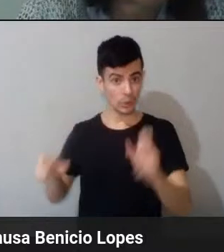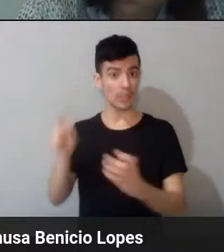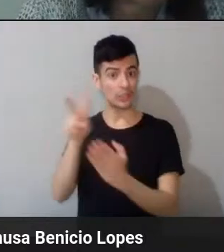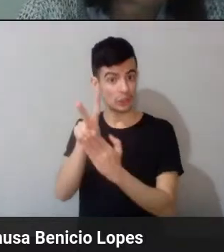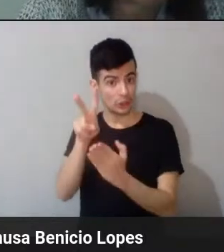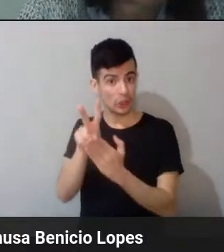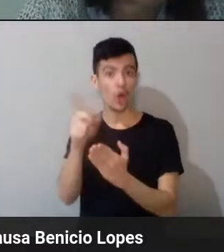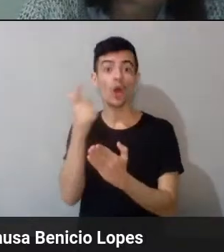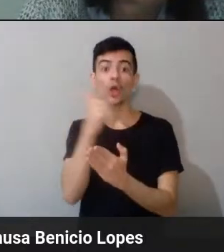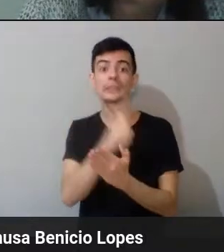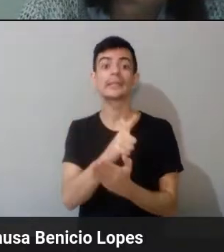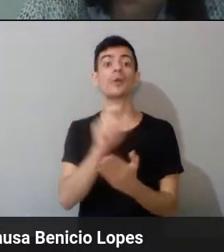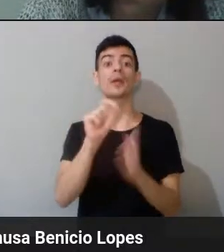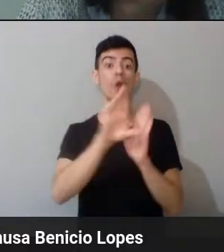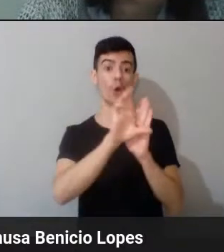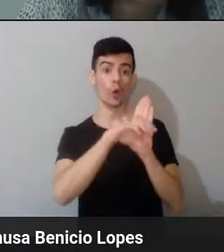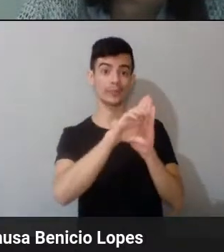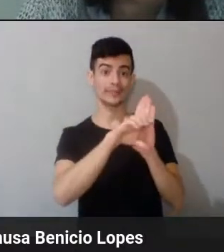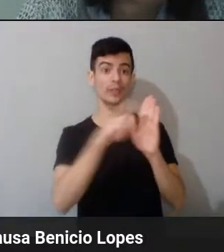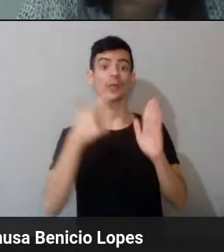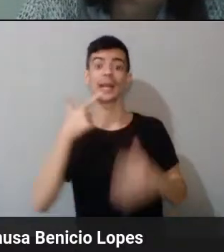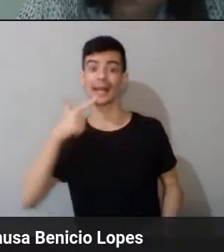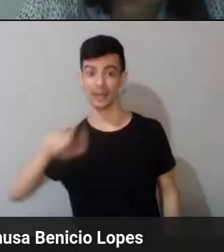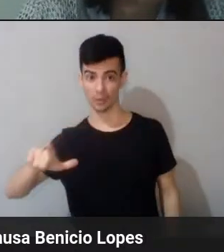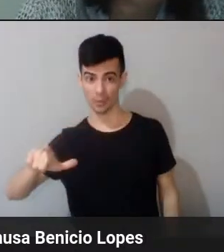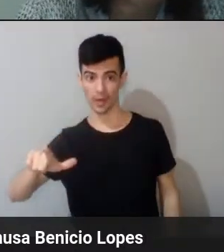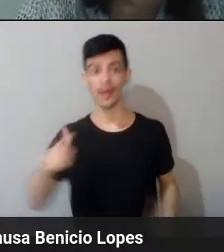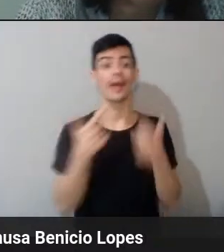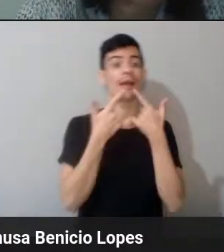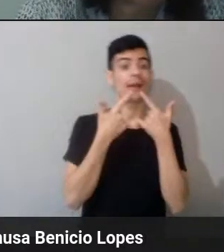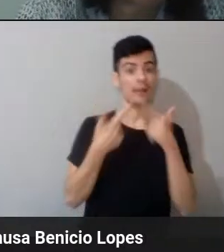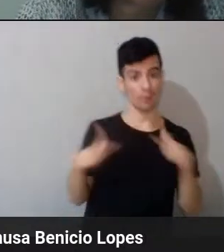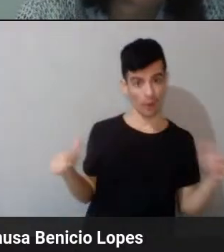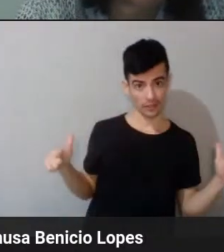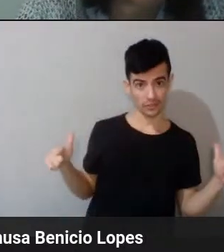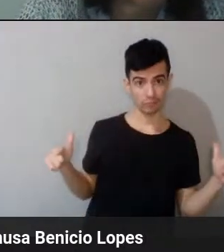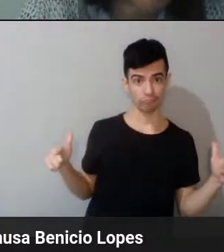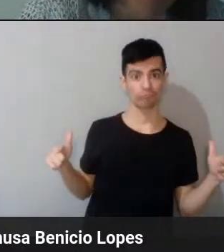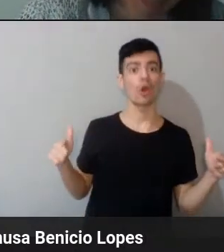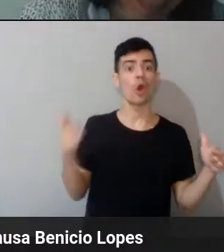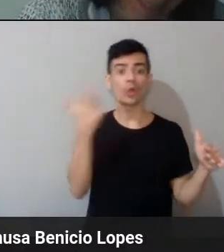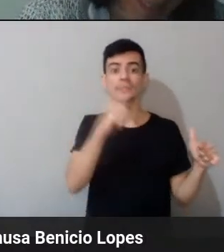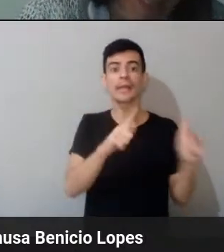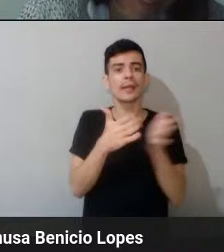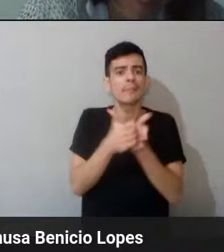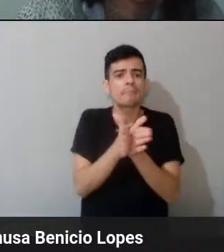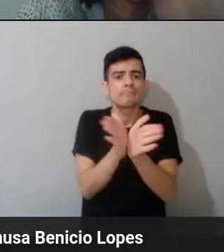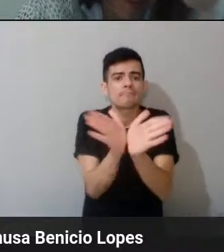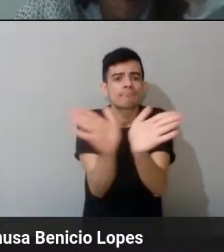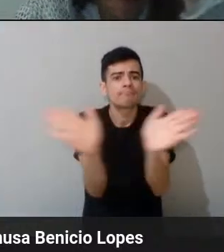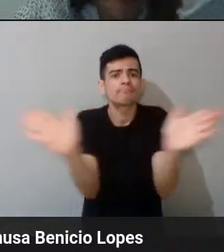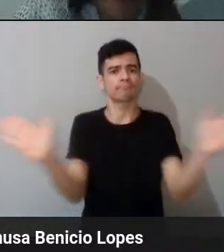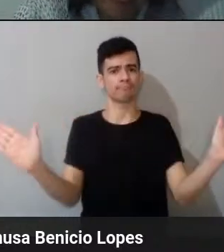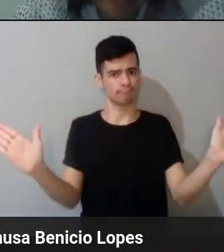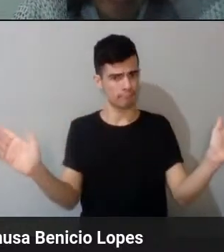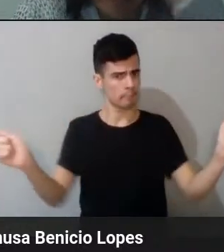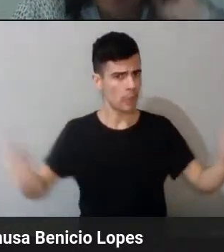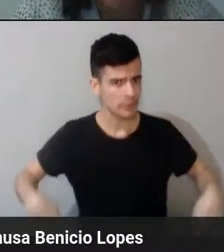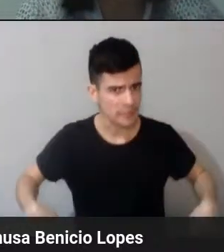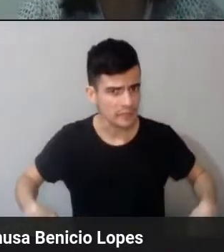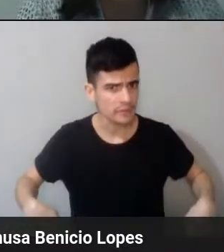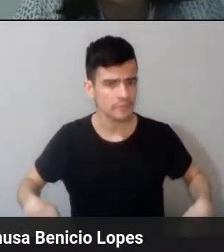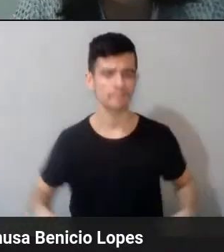Sim. Totalmente. assim, eu digo que o... Eu ainda digo que amplia